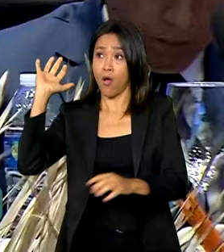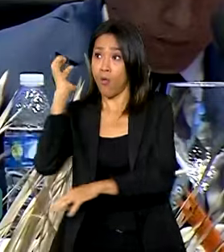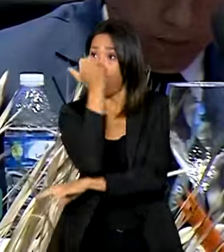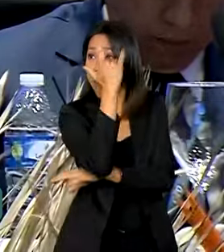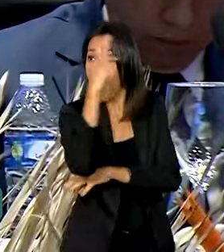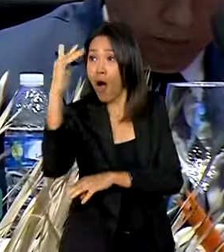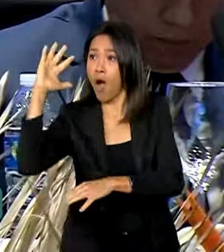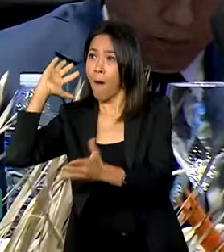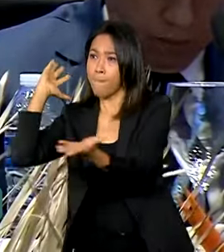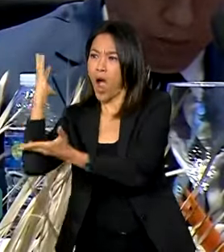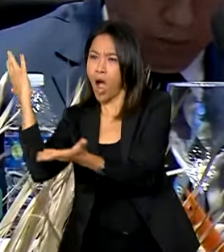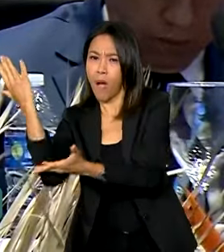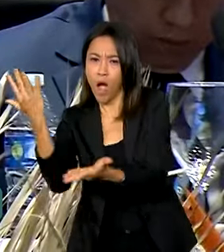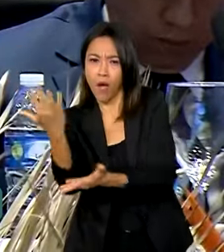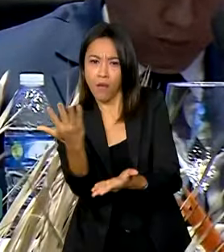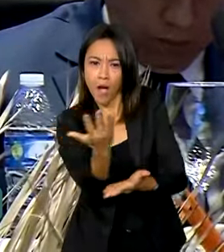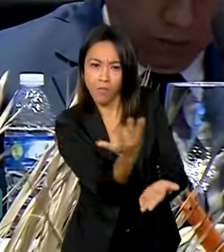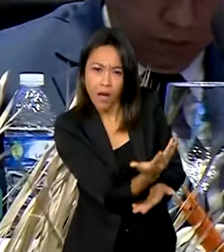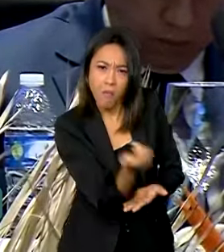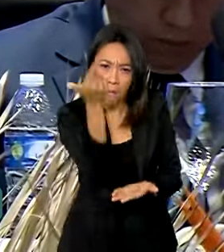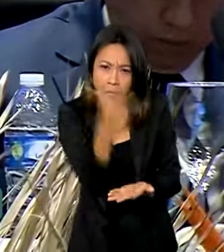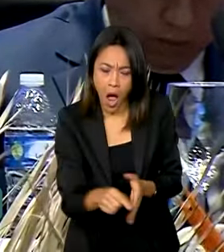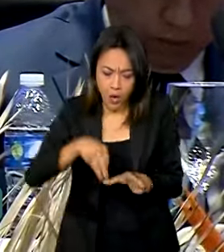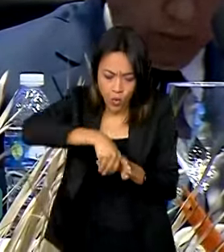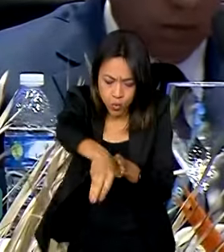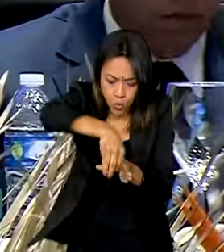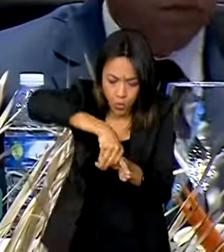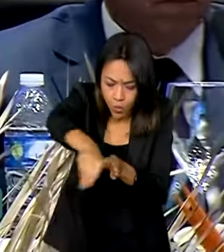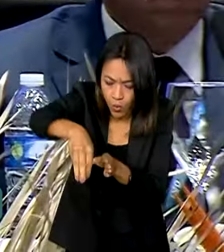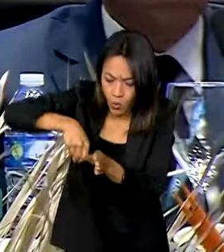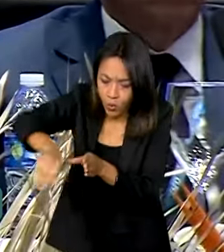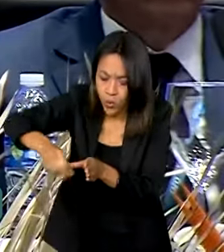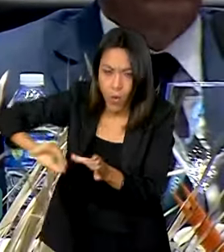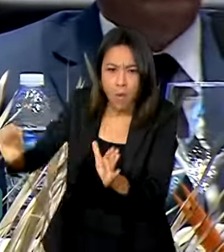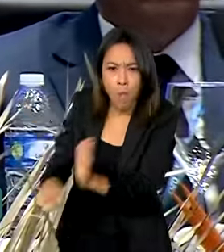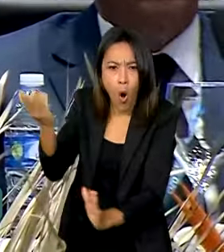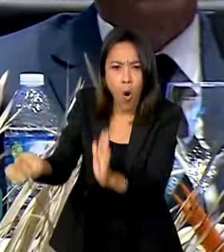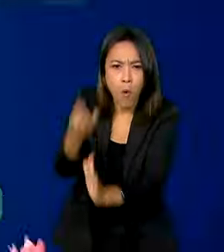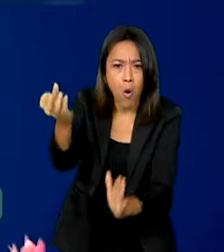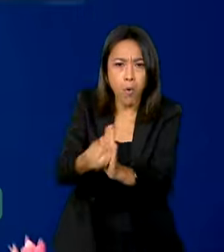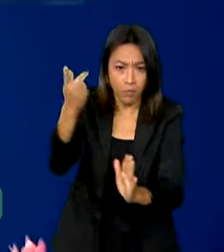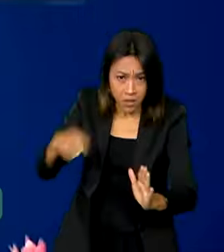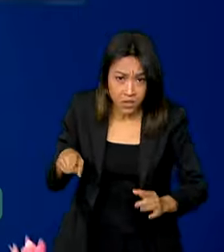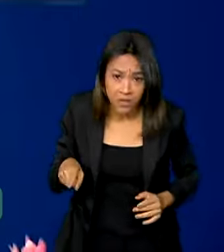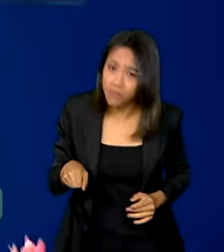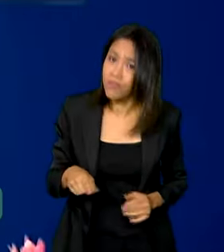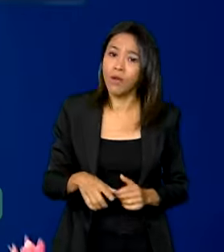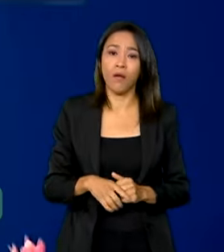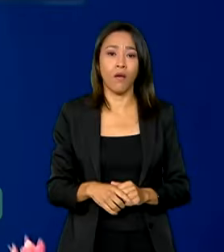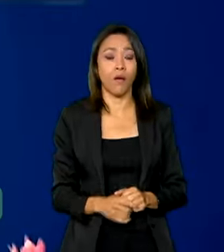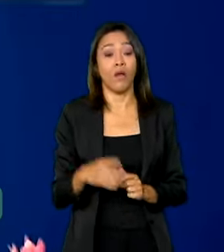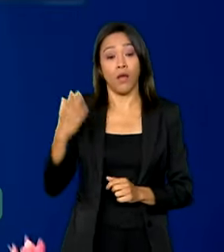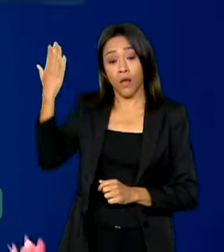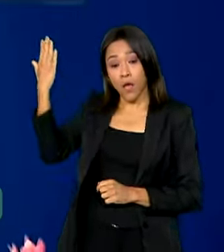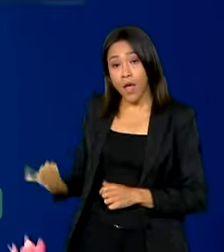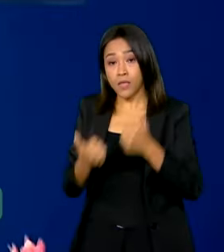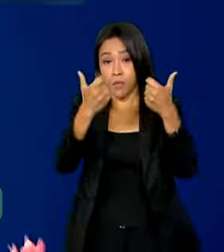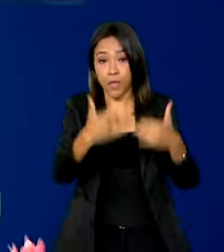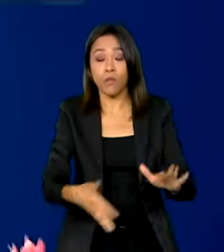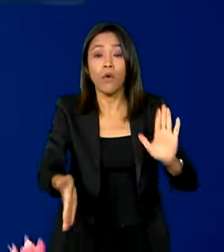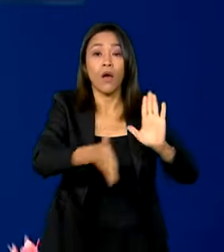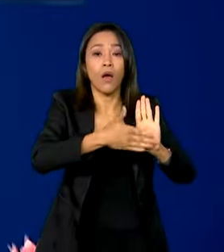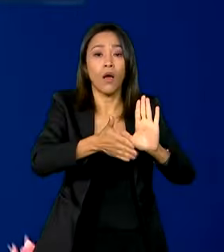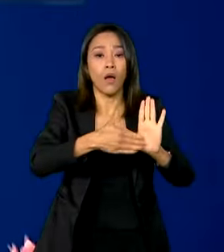para continuarmos intensificando a produção de alimentos. Uma das propostas apresentadas pelo